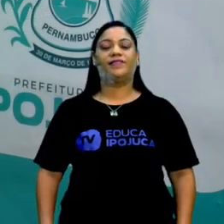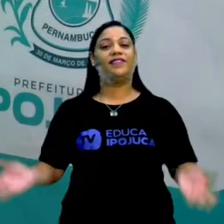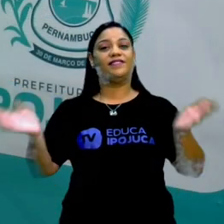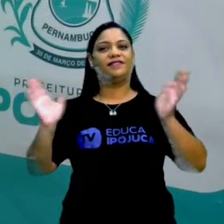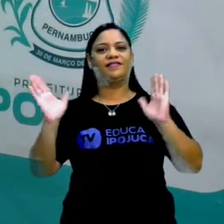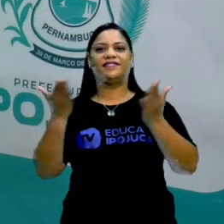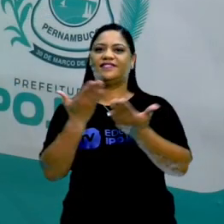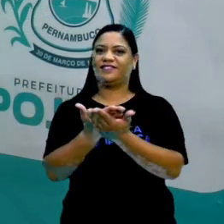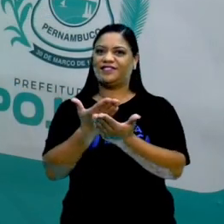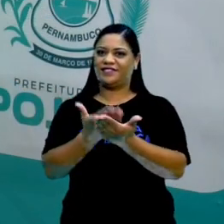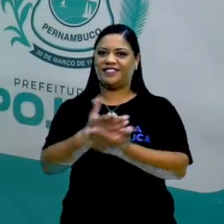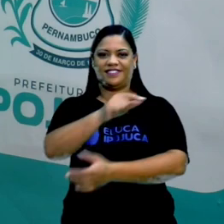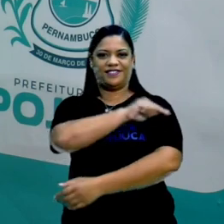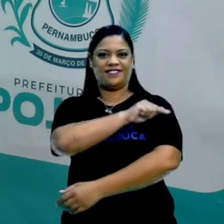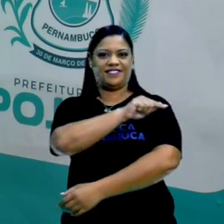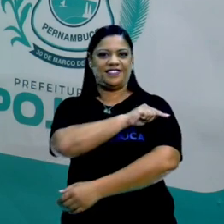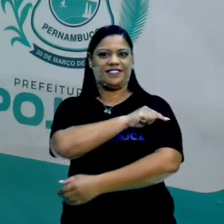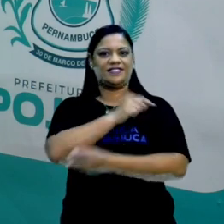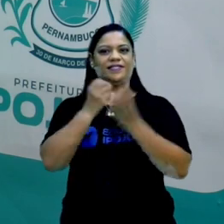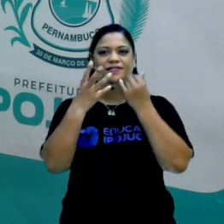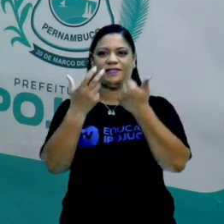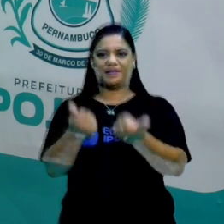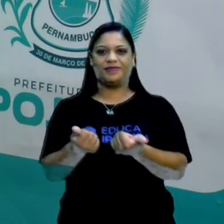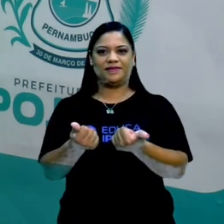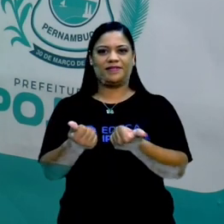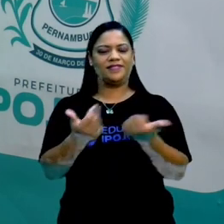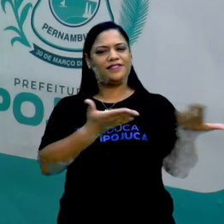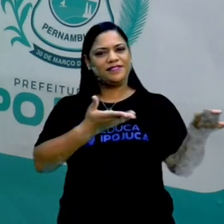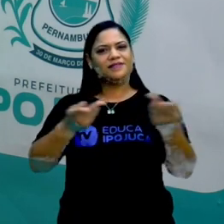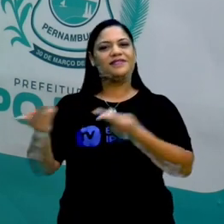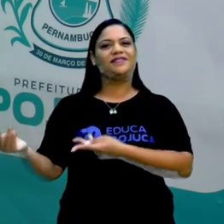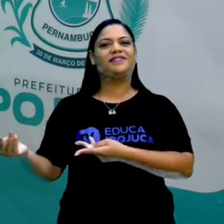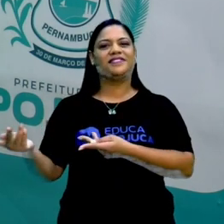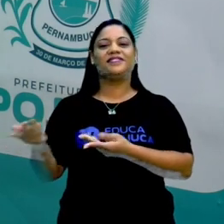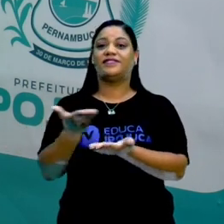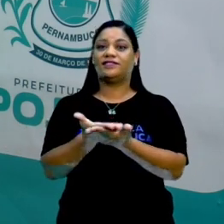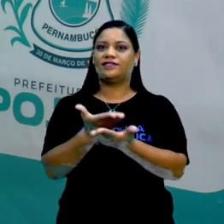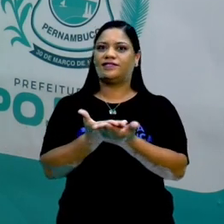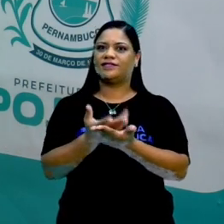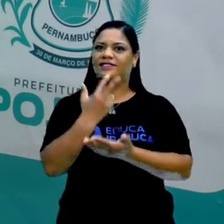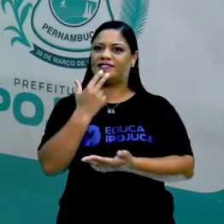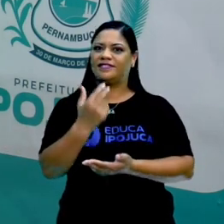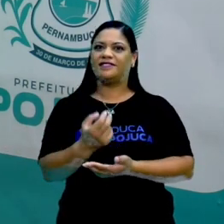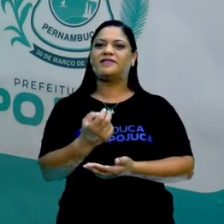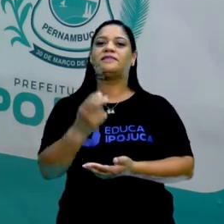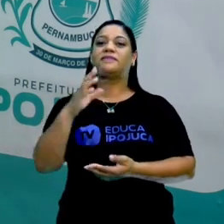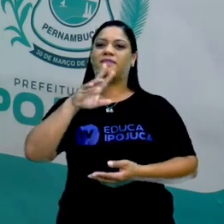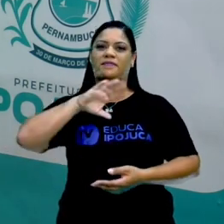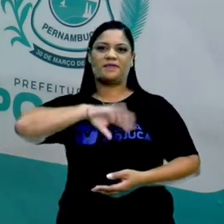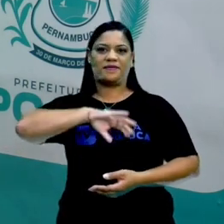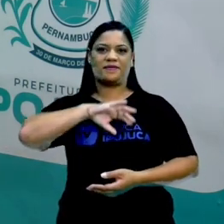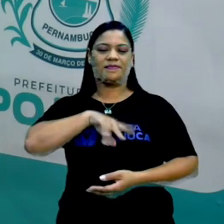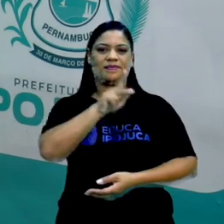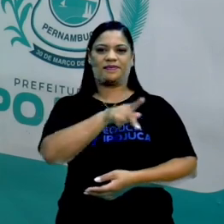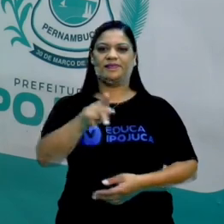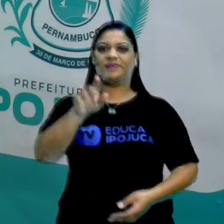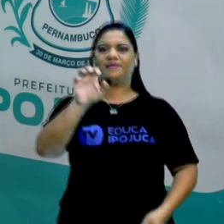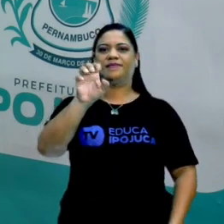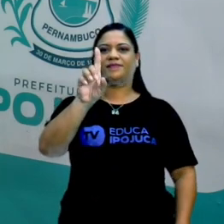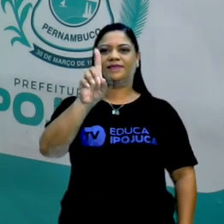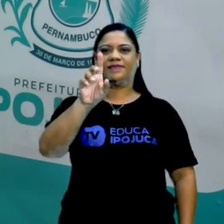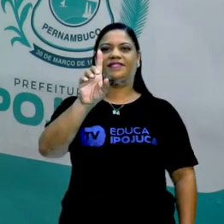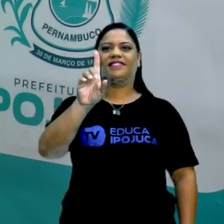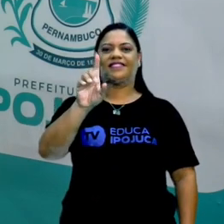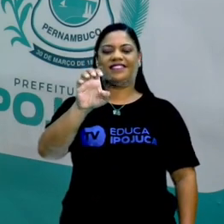Olá estudantes do sétimo ano, tudo bem? Sejam bem-vindos para mais uma aula de língua portuguesa. Eu sou Edivânia Nunes